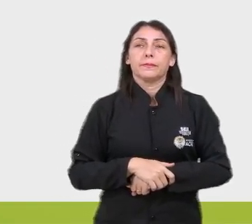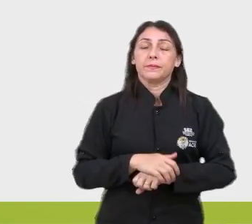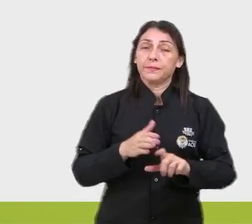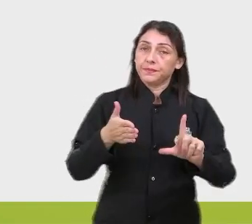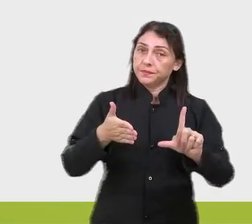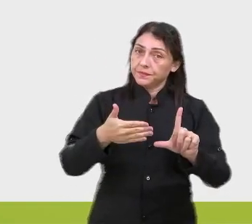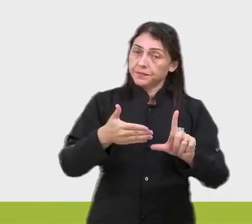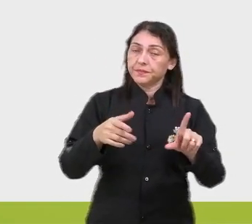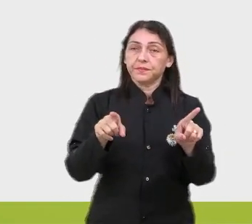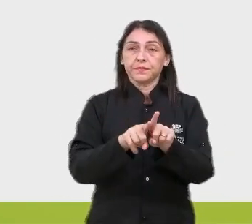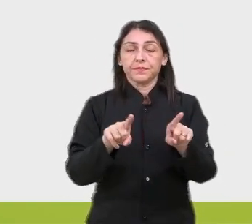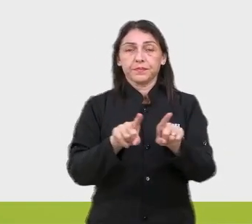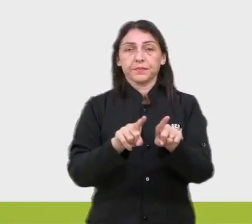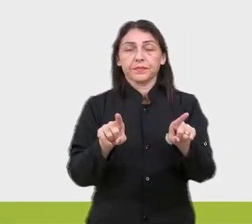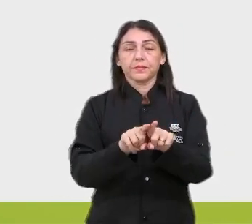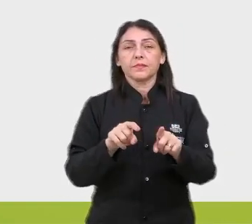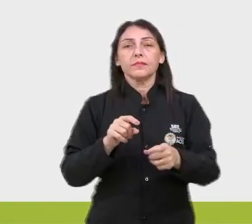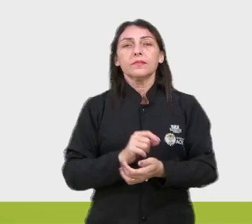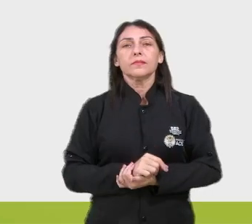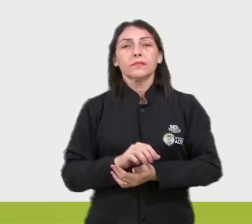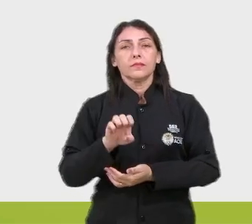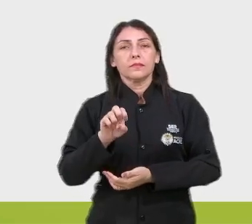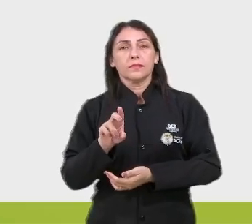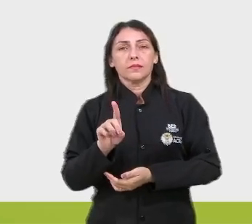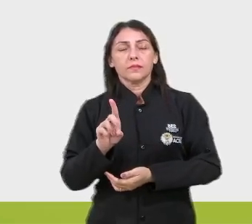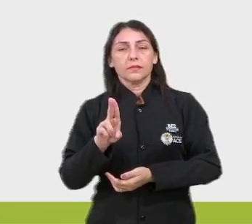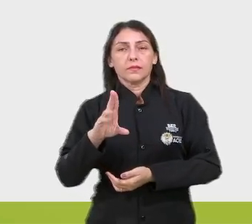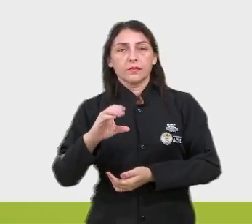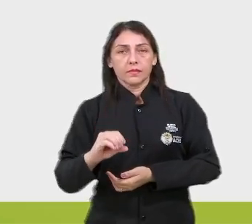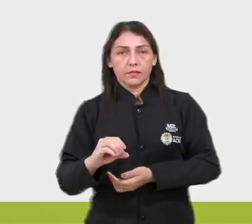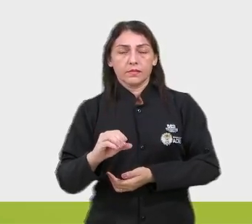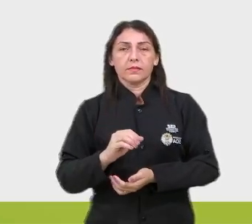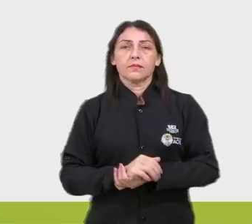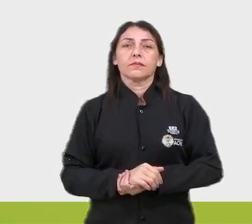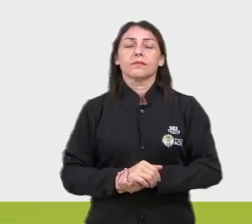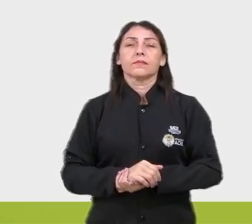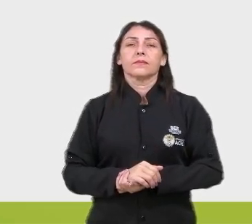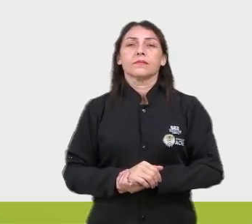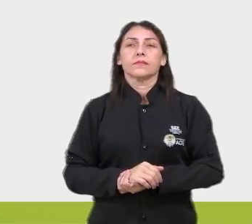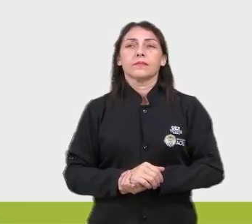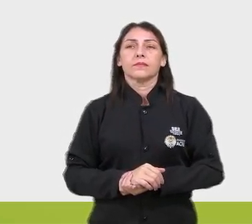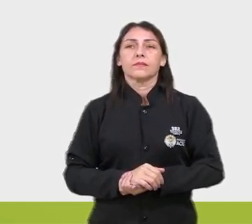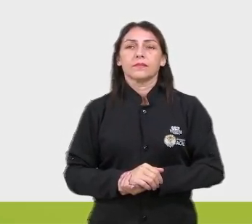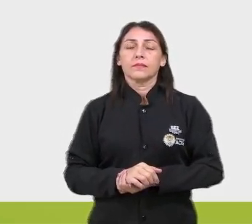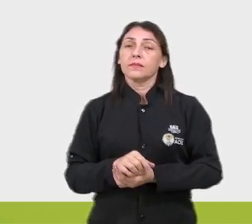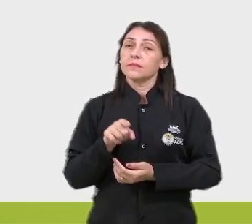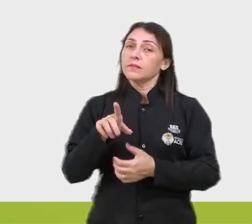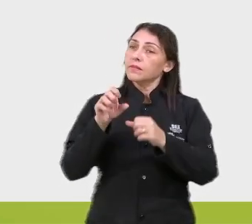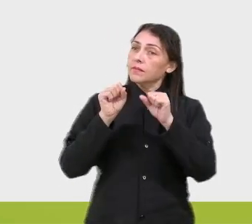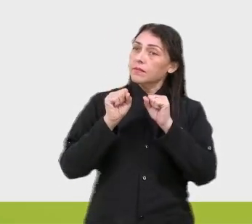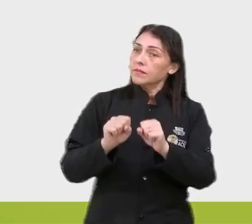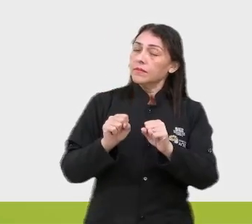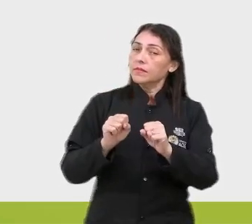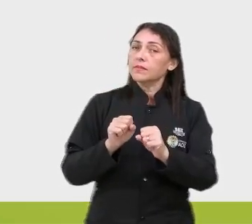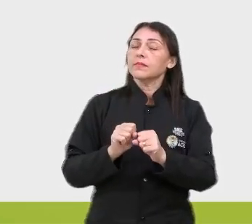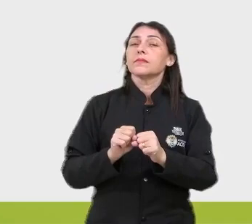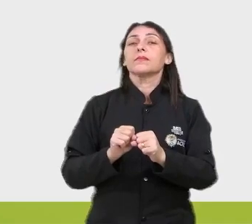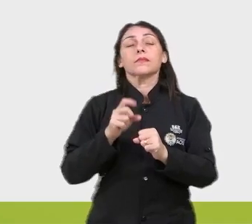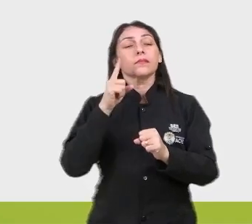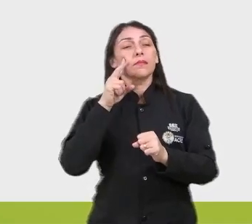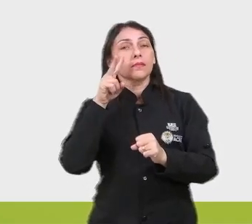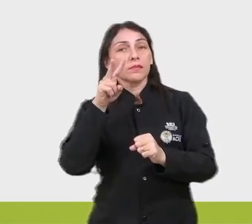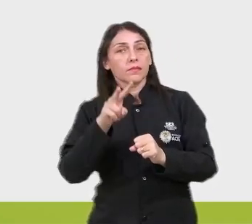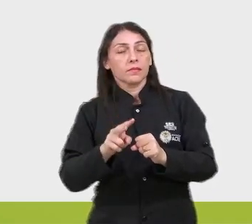plataforma... Na plataforma EDUC, tá? A plataforma do SEMEAC. Você pode dar uma